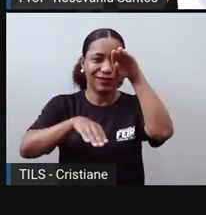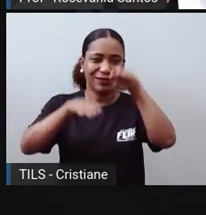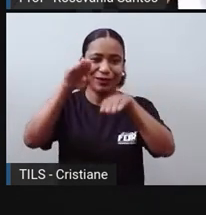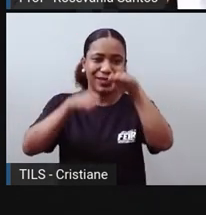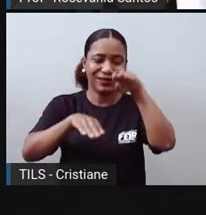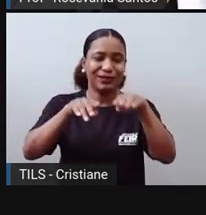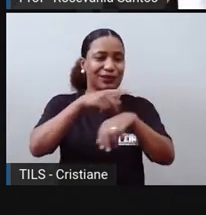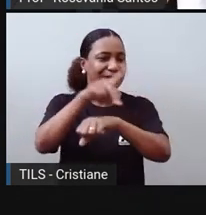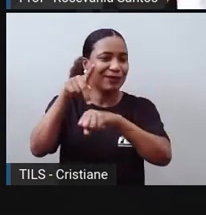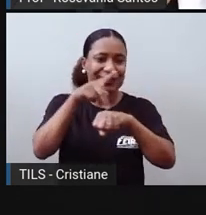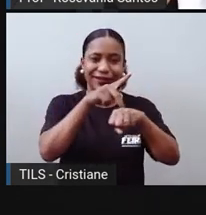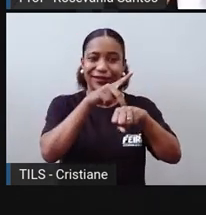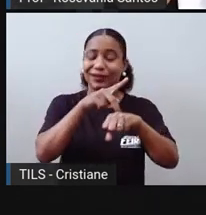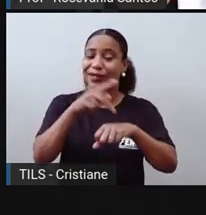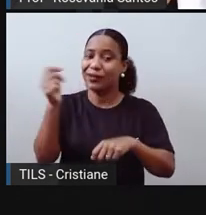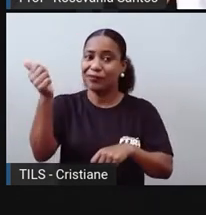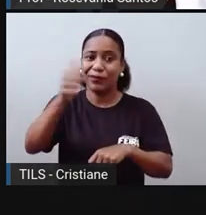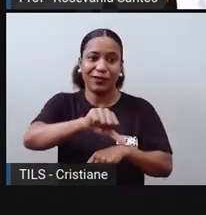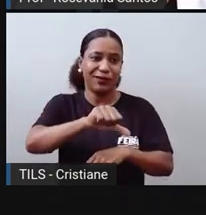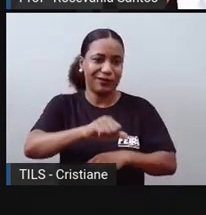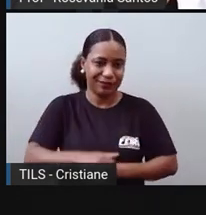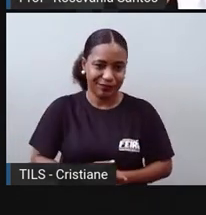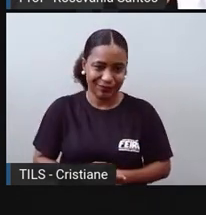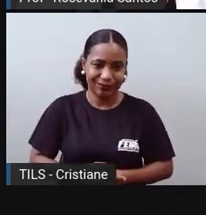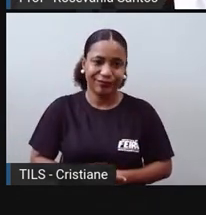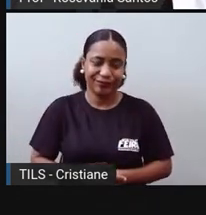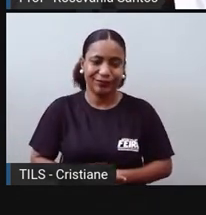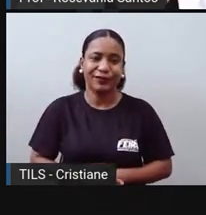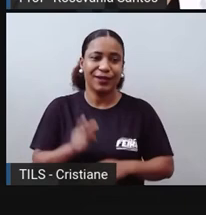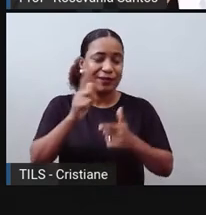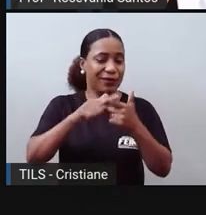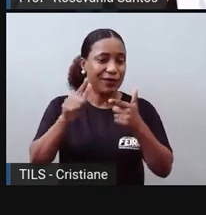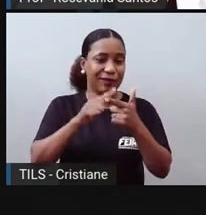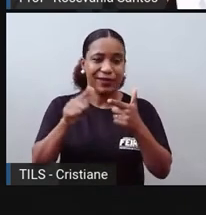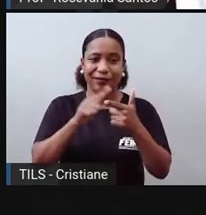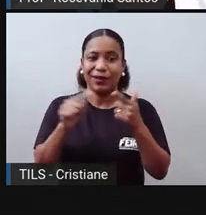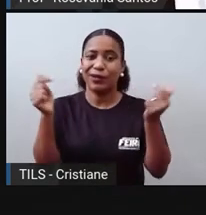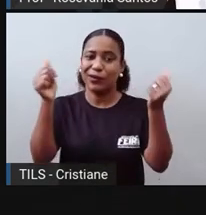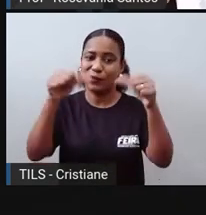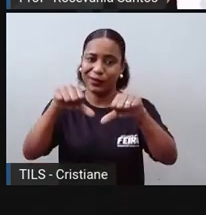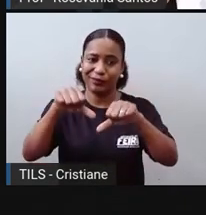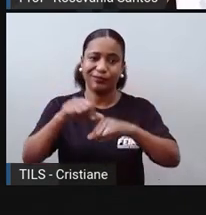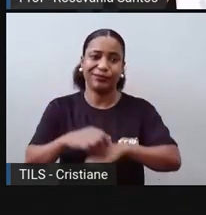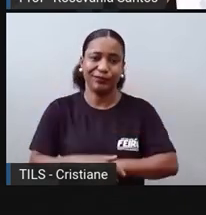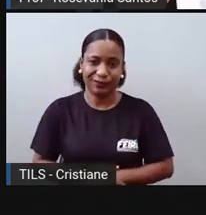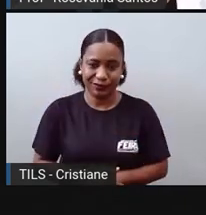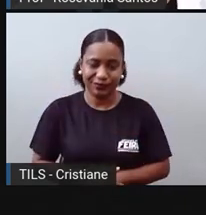que acaba sendo, vamos dizer assim, um alento, mas o preço a se pagar é muito alto.